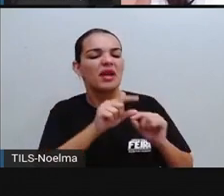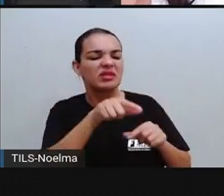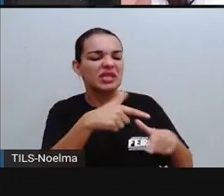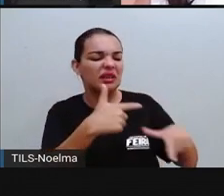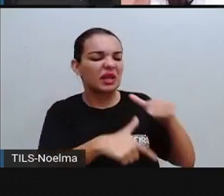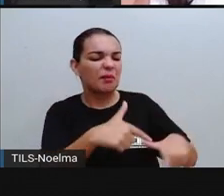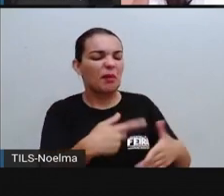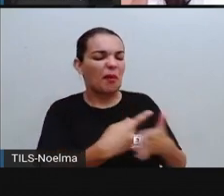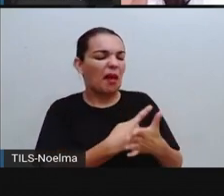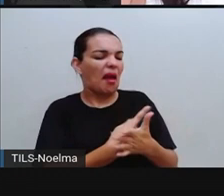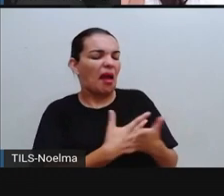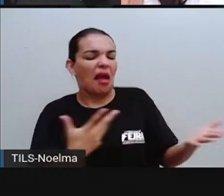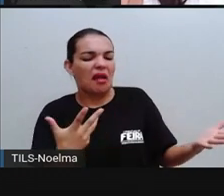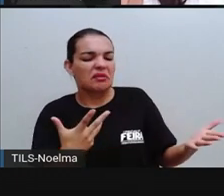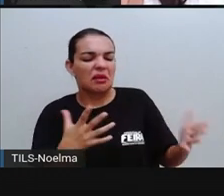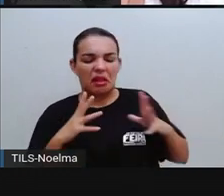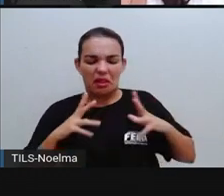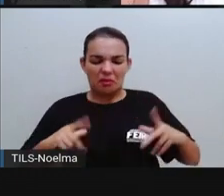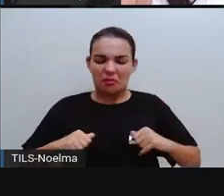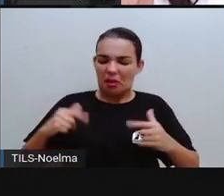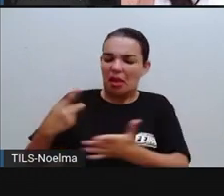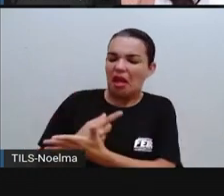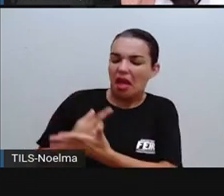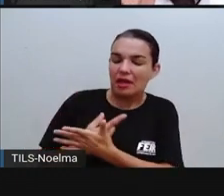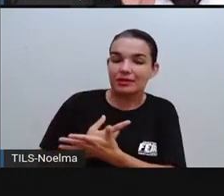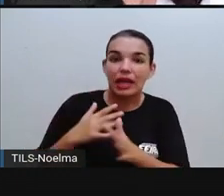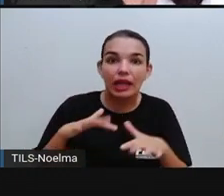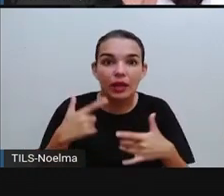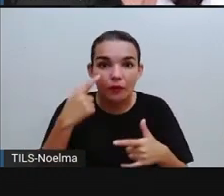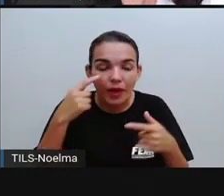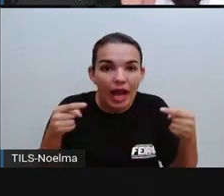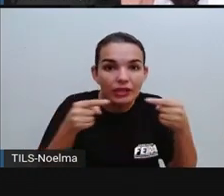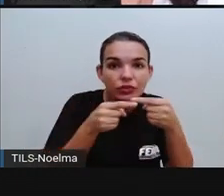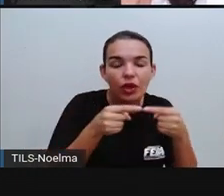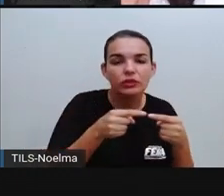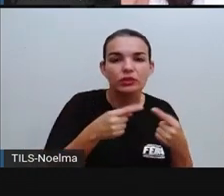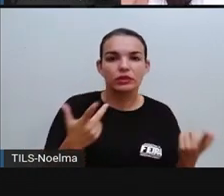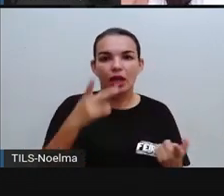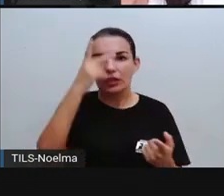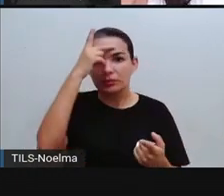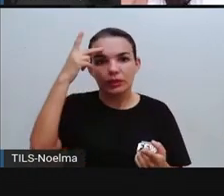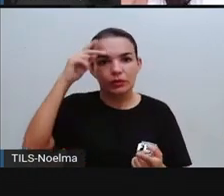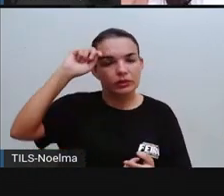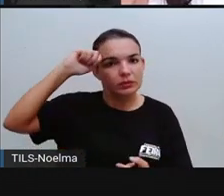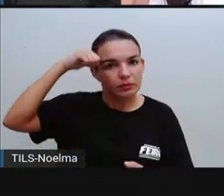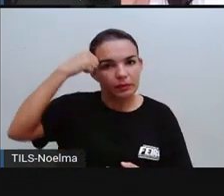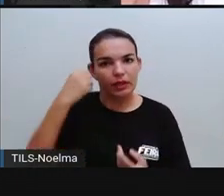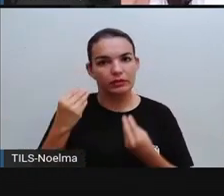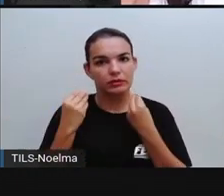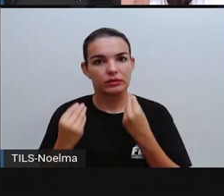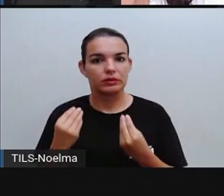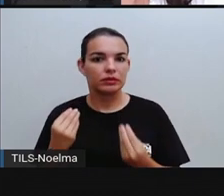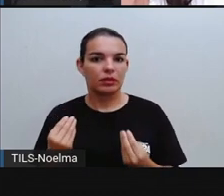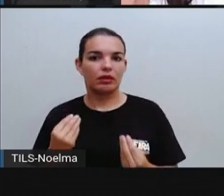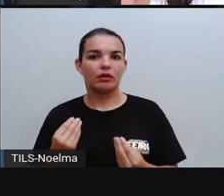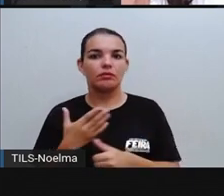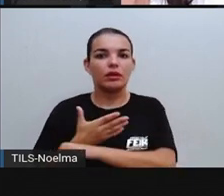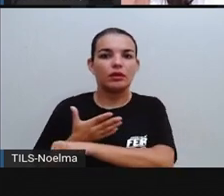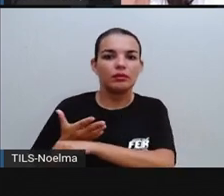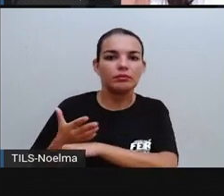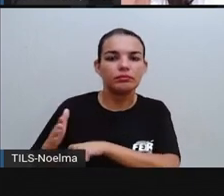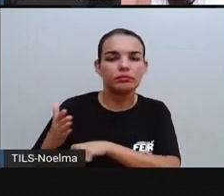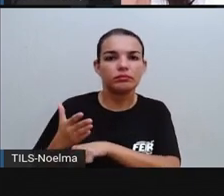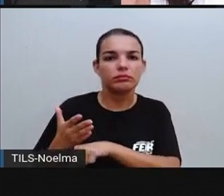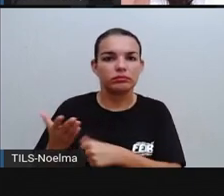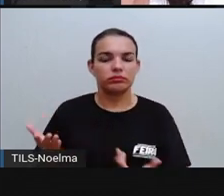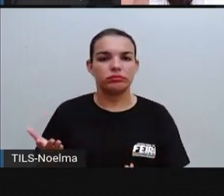maneira errada. Mas associa isso ao trabalho feito pelos negros, colocando a palavra preto como a representação